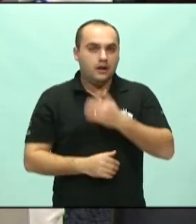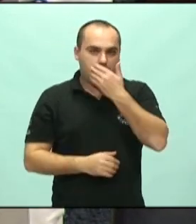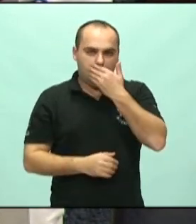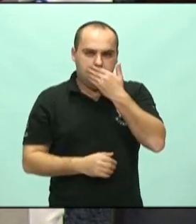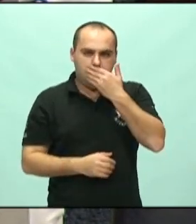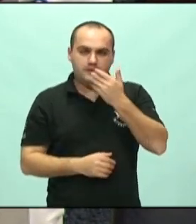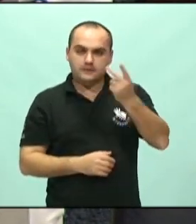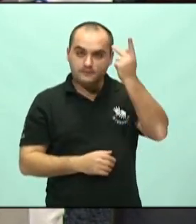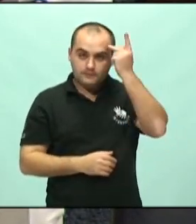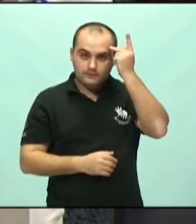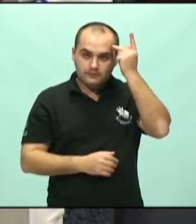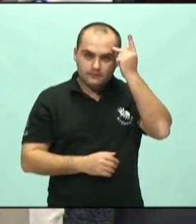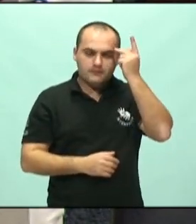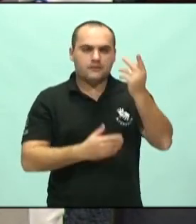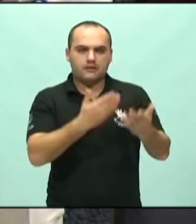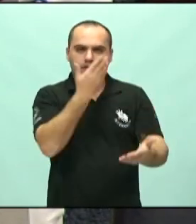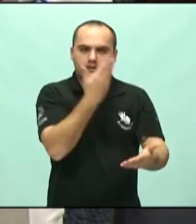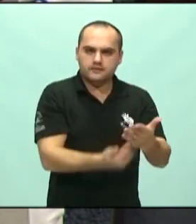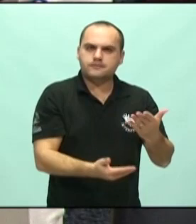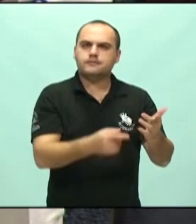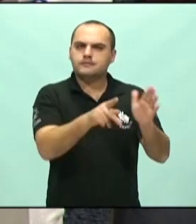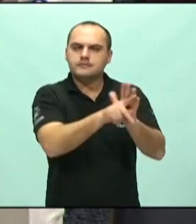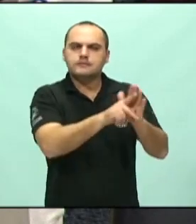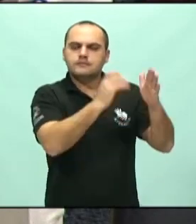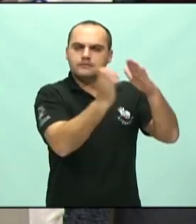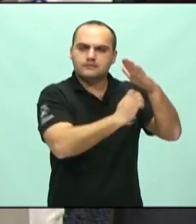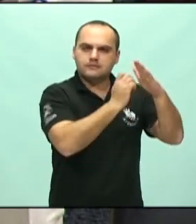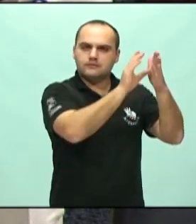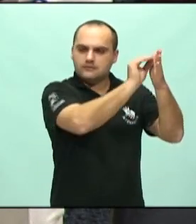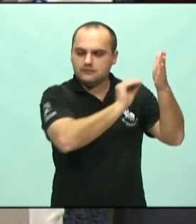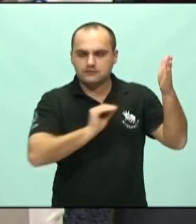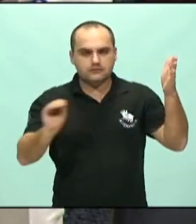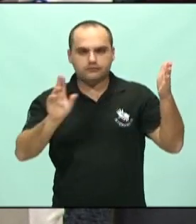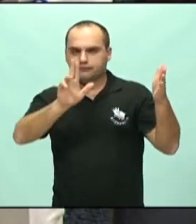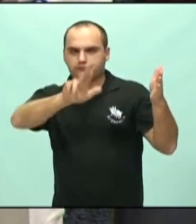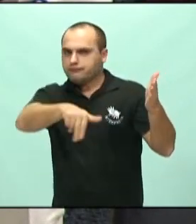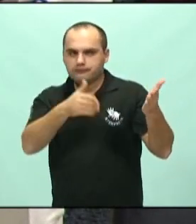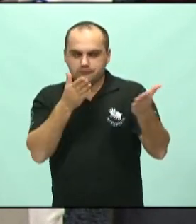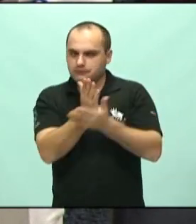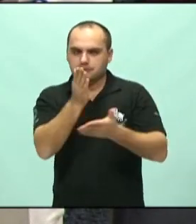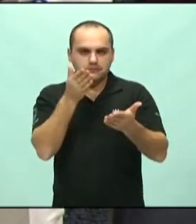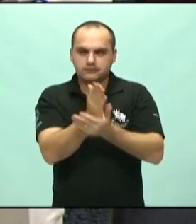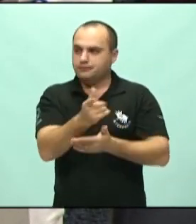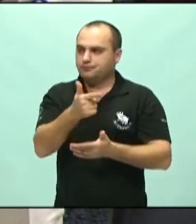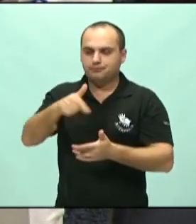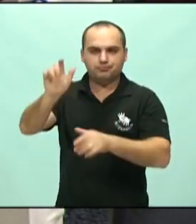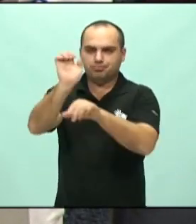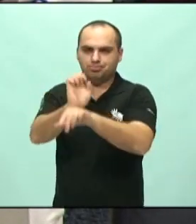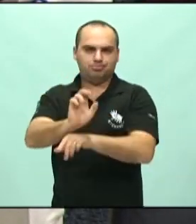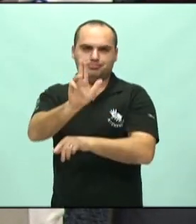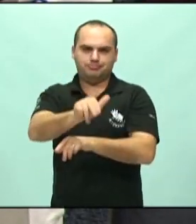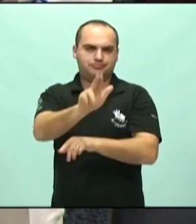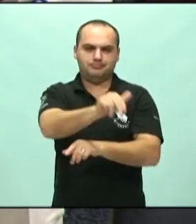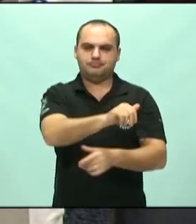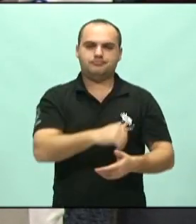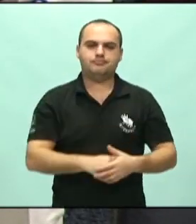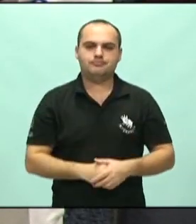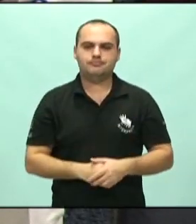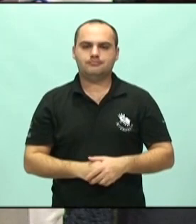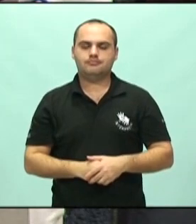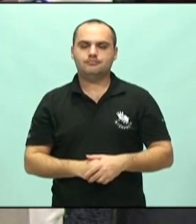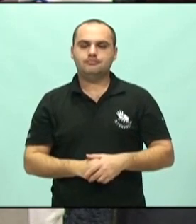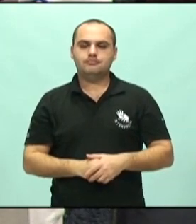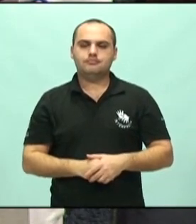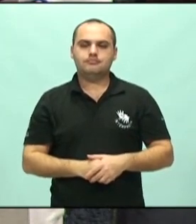Estados que acabava perdendo esse volume de carga, ele nunca aprovou os incentivos dos outros Estados. E, assim, os Estados, eles